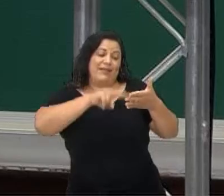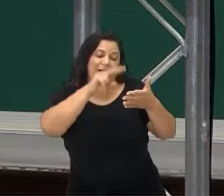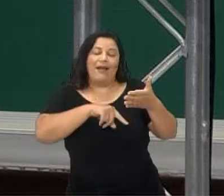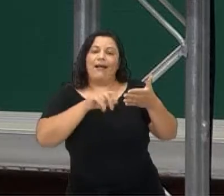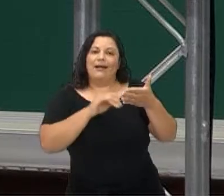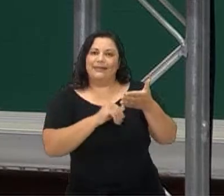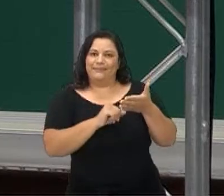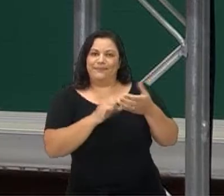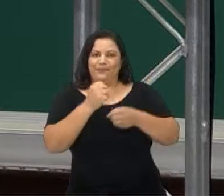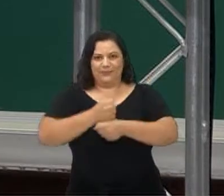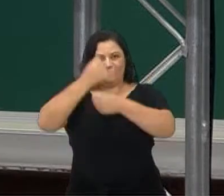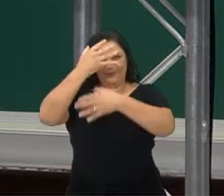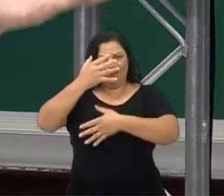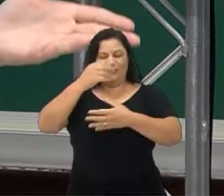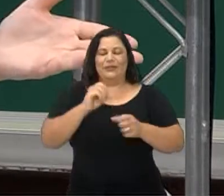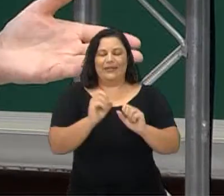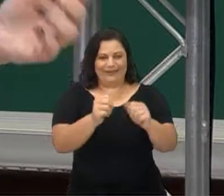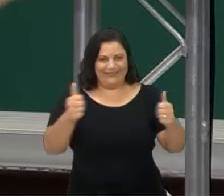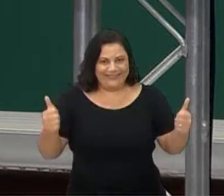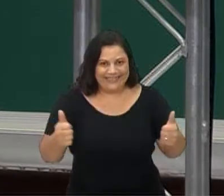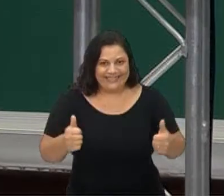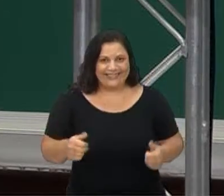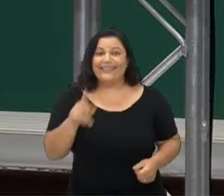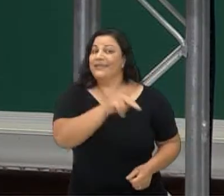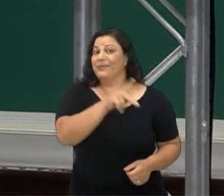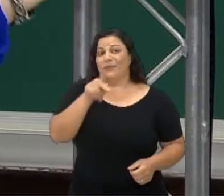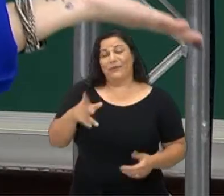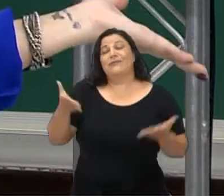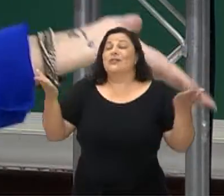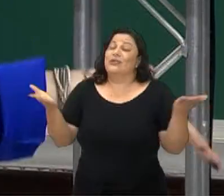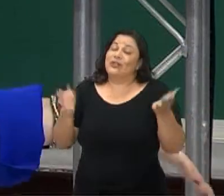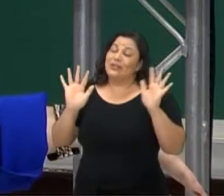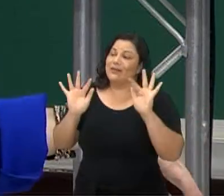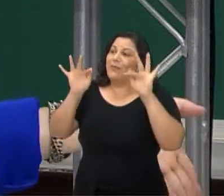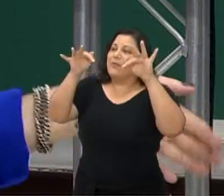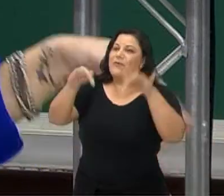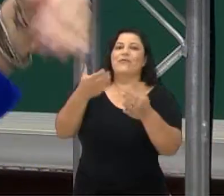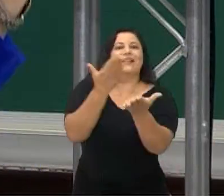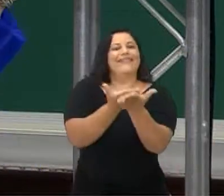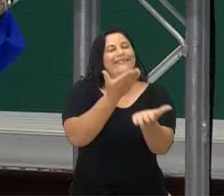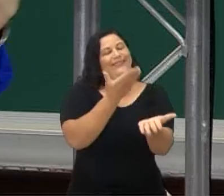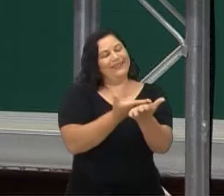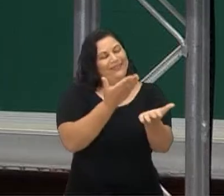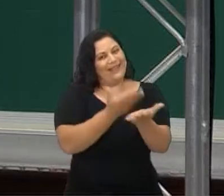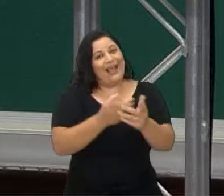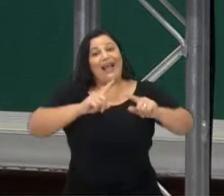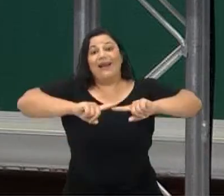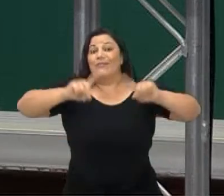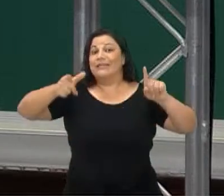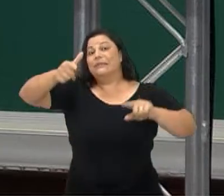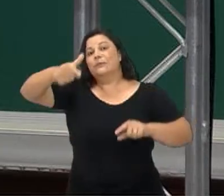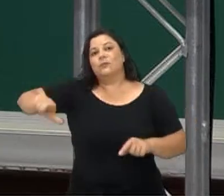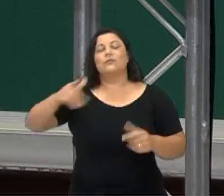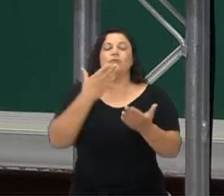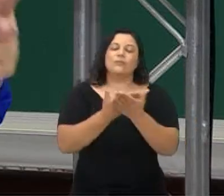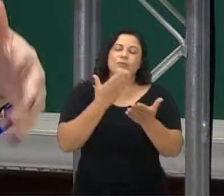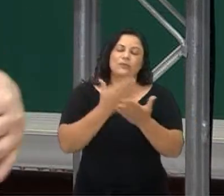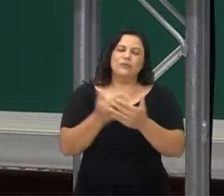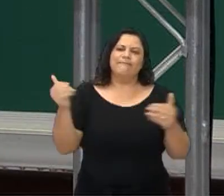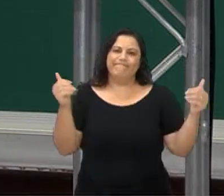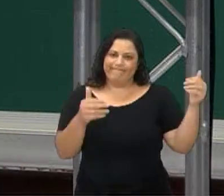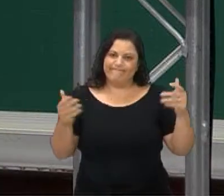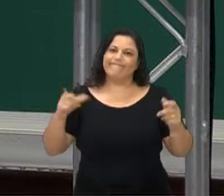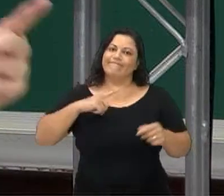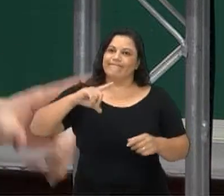Acompanhe ali. E também, né, professor? Nós já estamos indo para o final da aula, mas outras aulas virão, outras